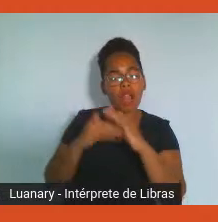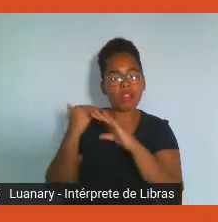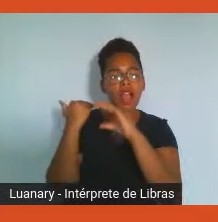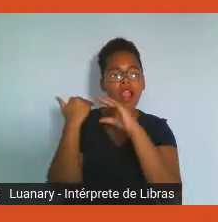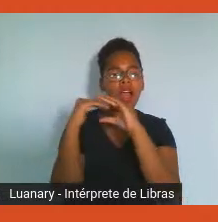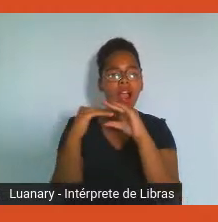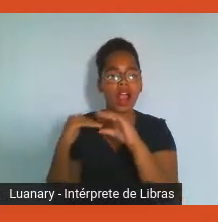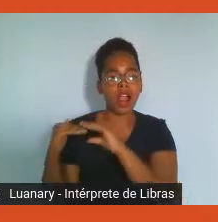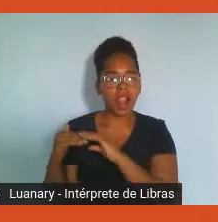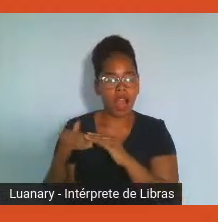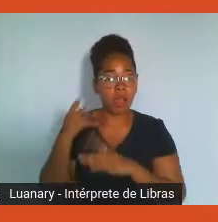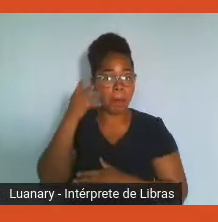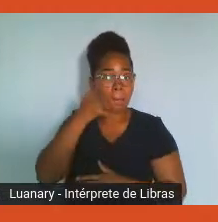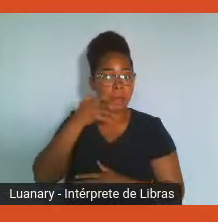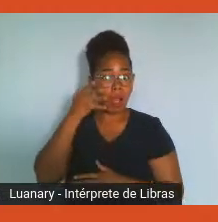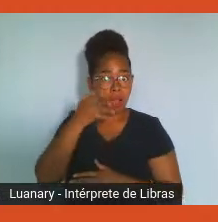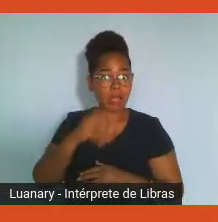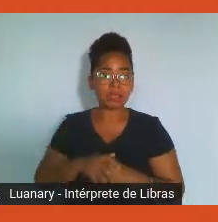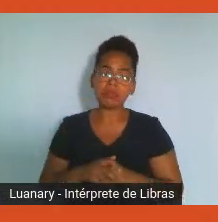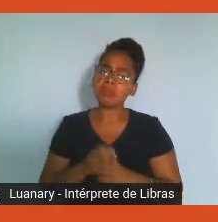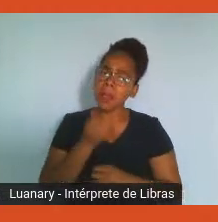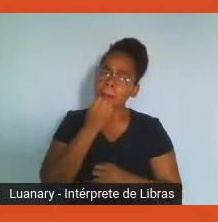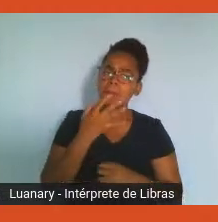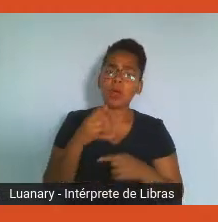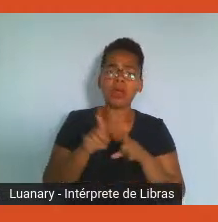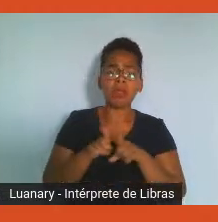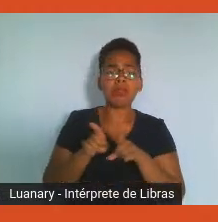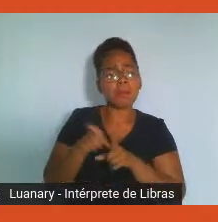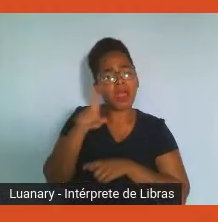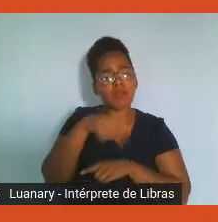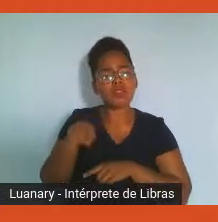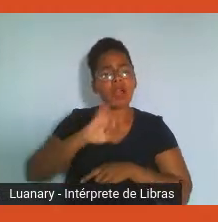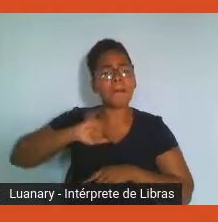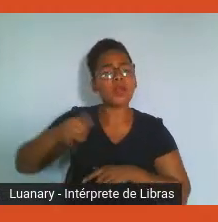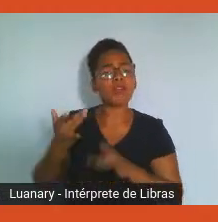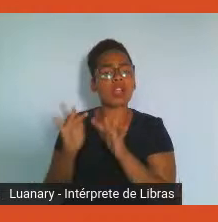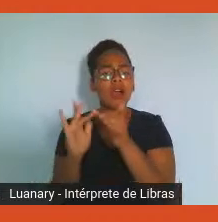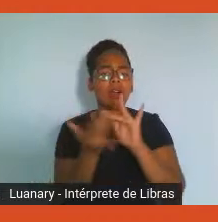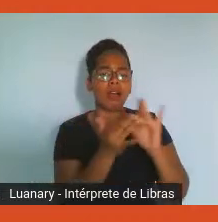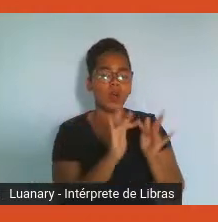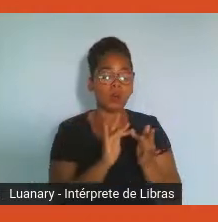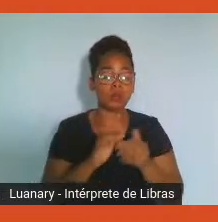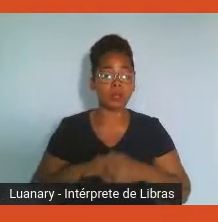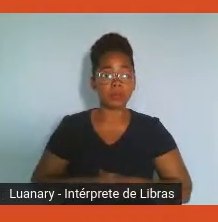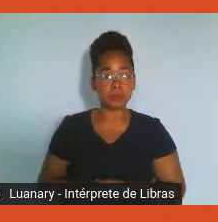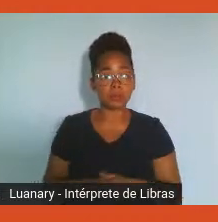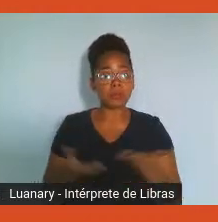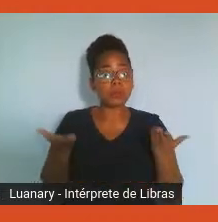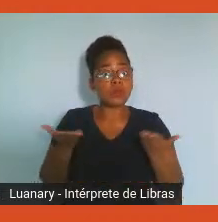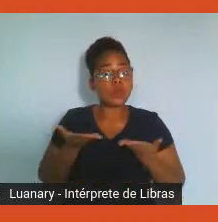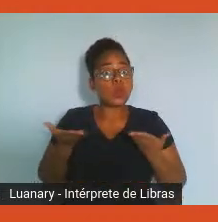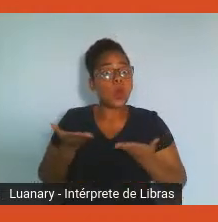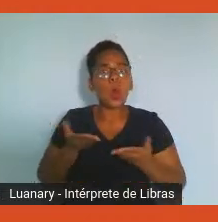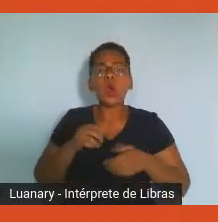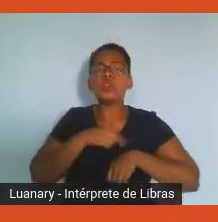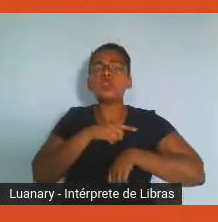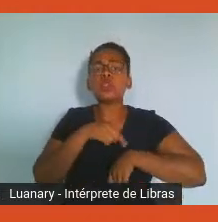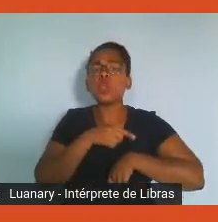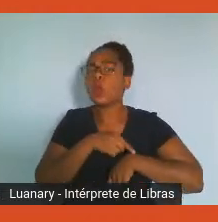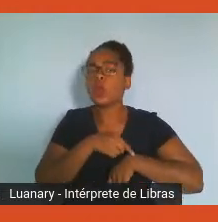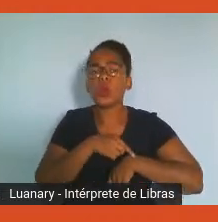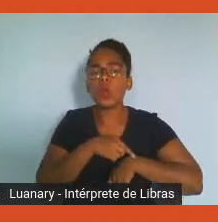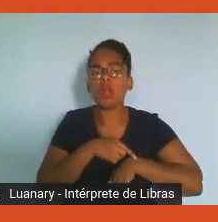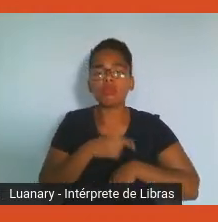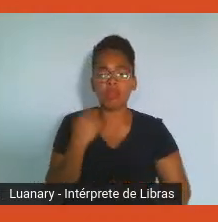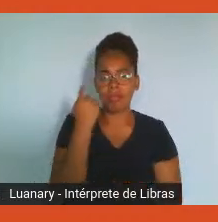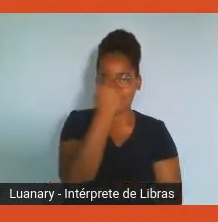também pode servir como um network entre todos vocês. Nosso encontro de hoje terá uma duração aproximada de 60 minutos,